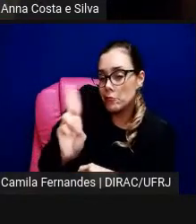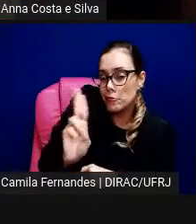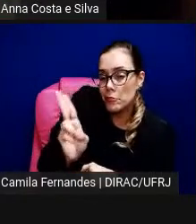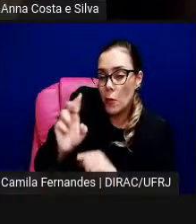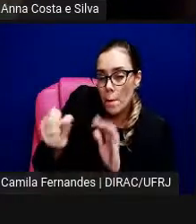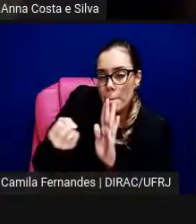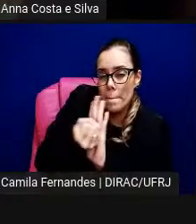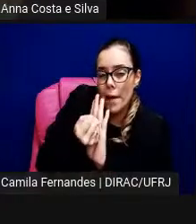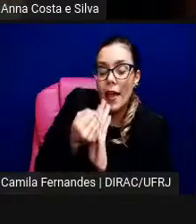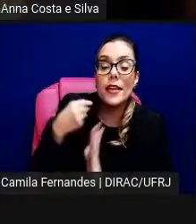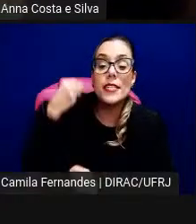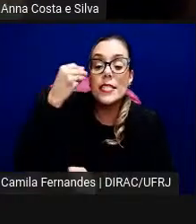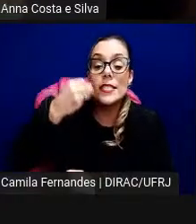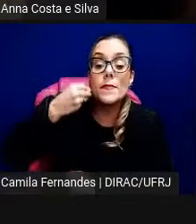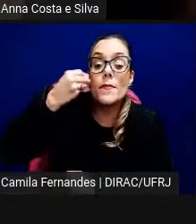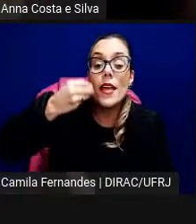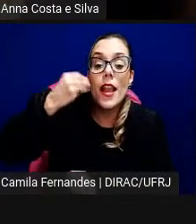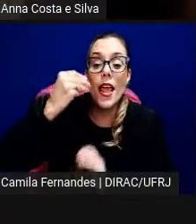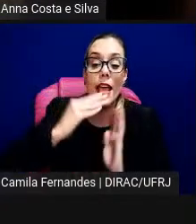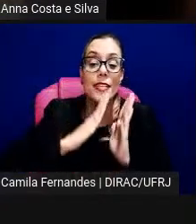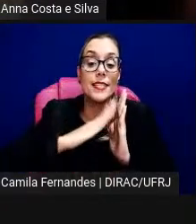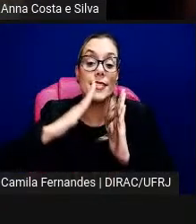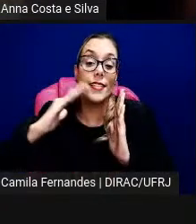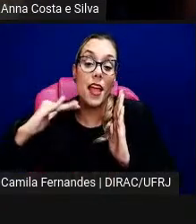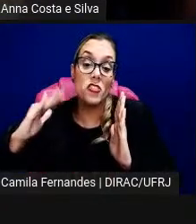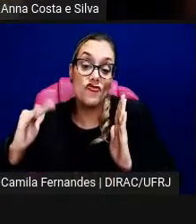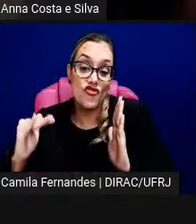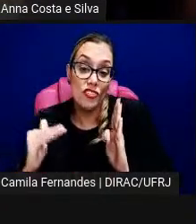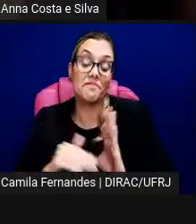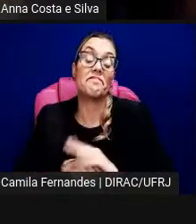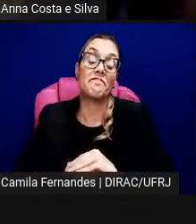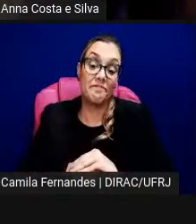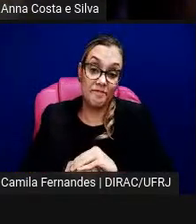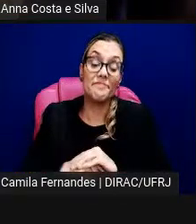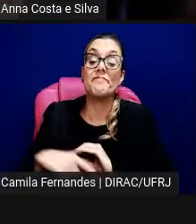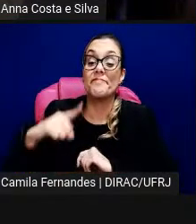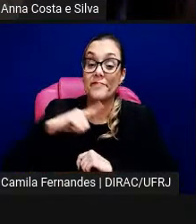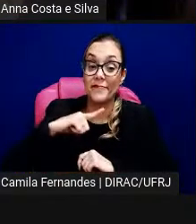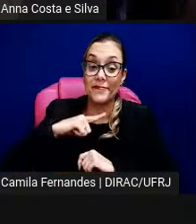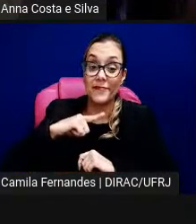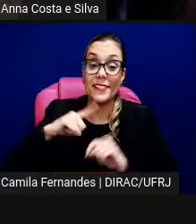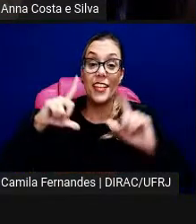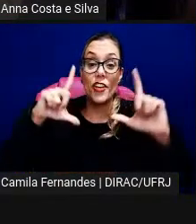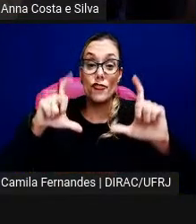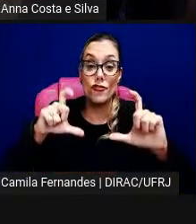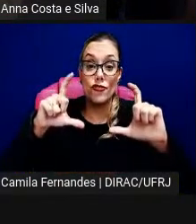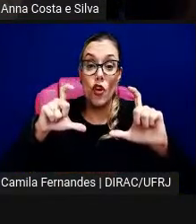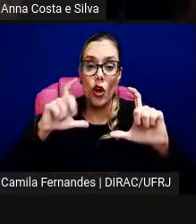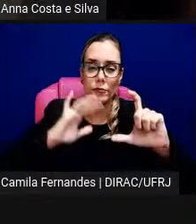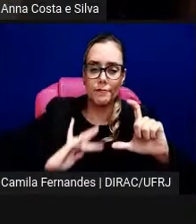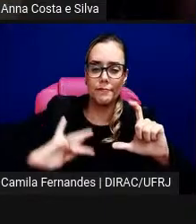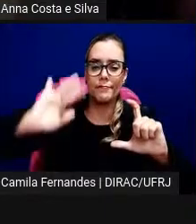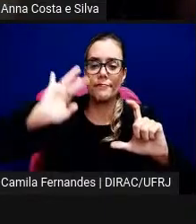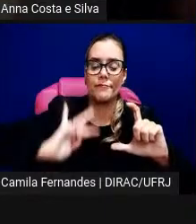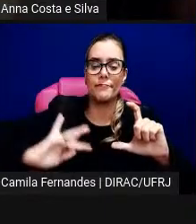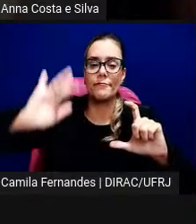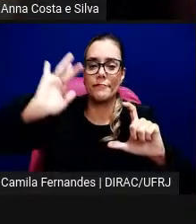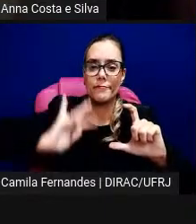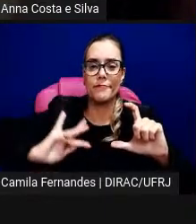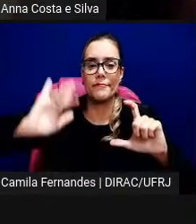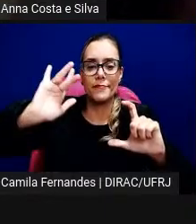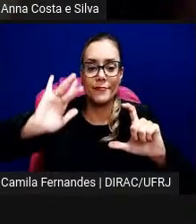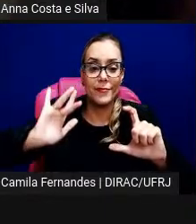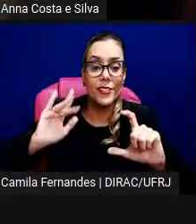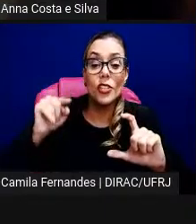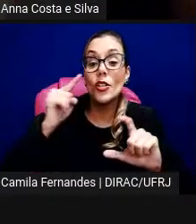tem mais uma foto, essa daqui é no shopping, e essas fotos são todas fotos falsas, digo, são fotos que a gente